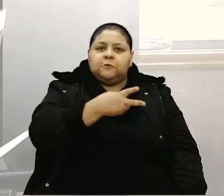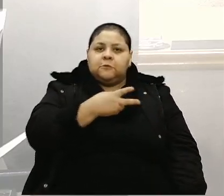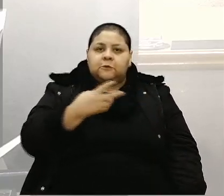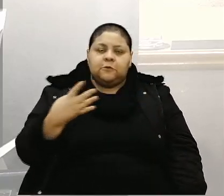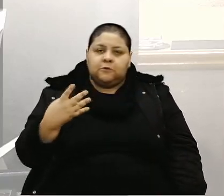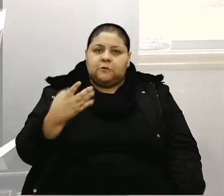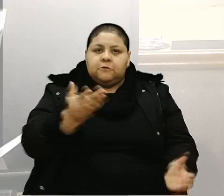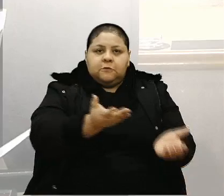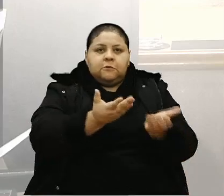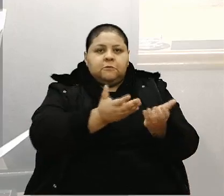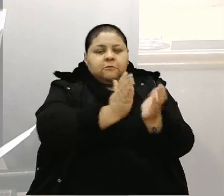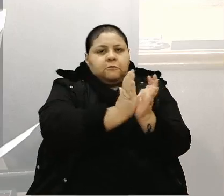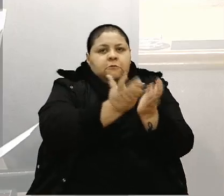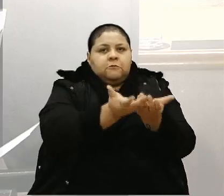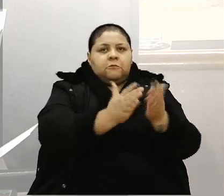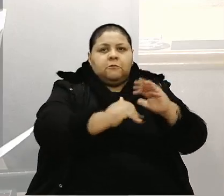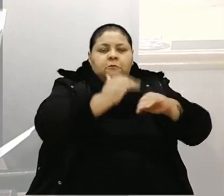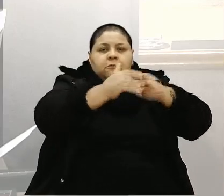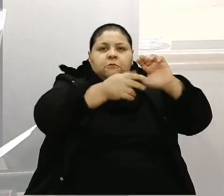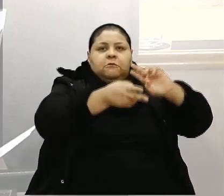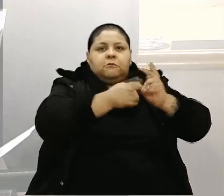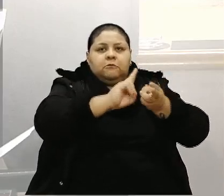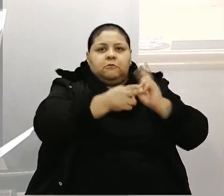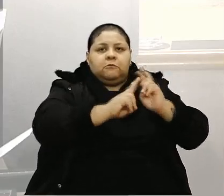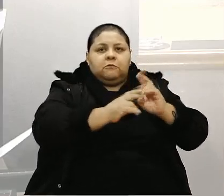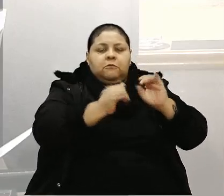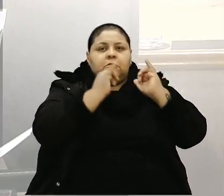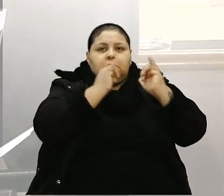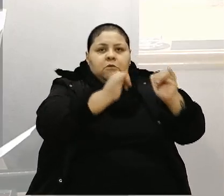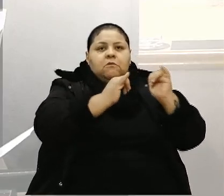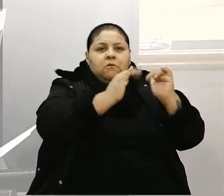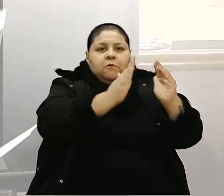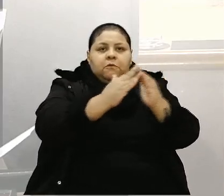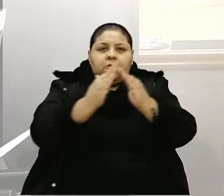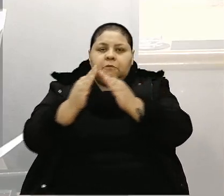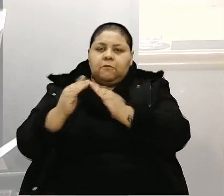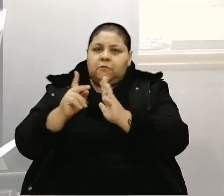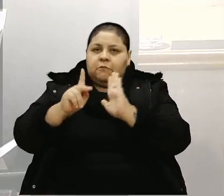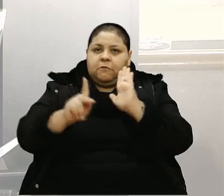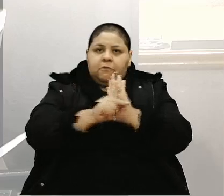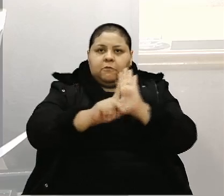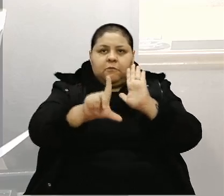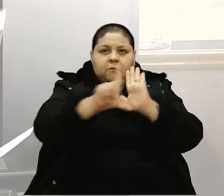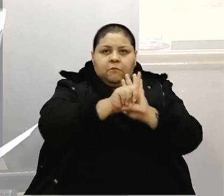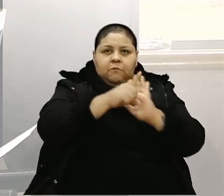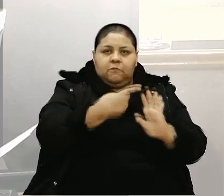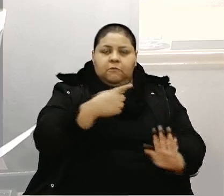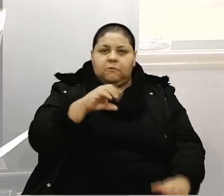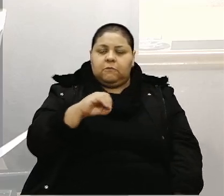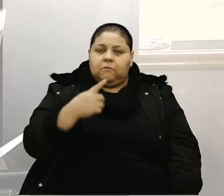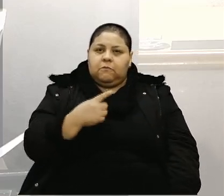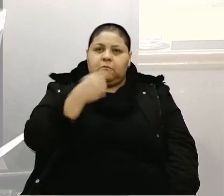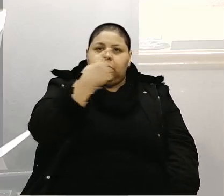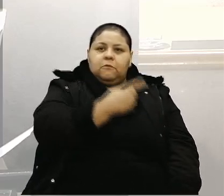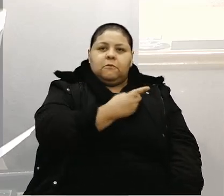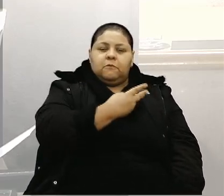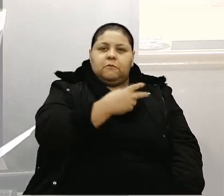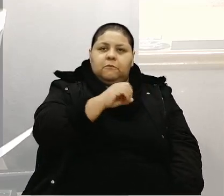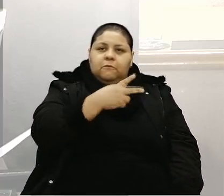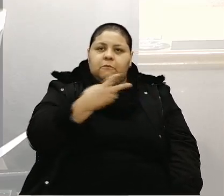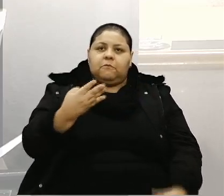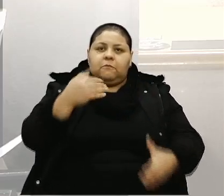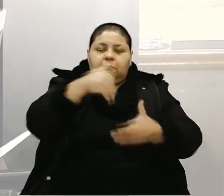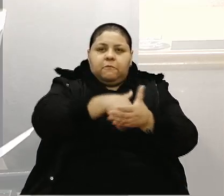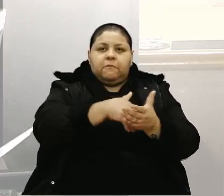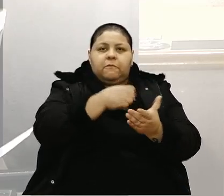Recebe-se a Comissão de Desenvolvimento Urbano, Transporte e Habitação, o projeto de lei nº 101, 2024, contido no